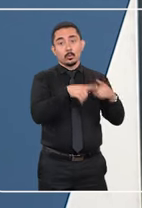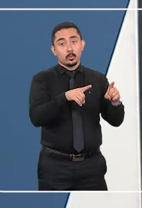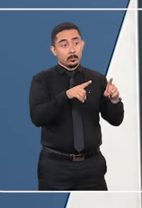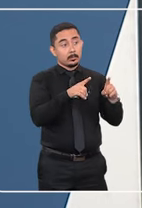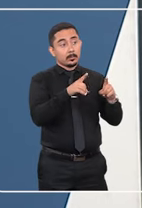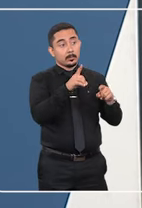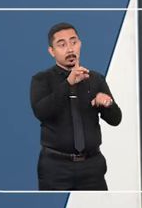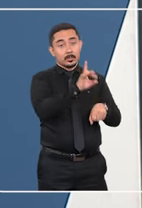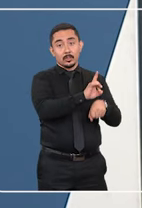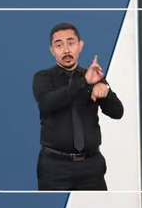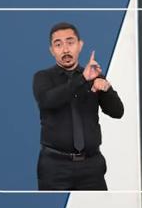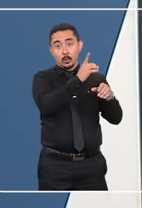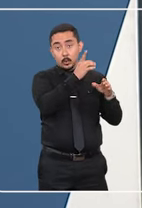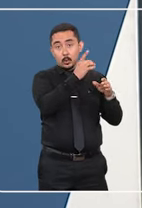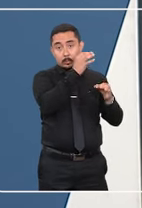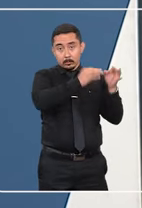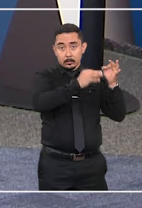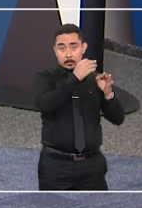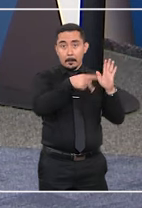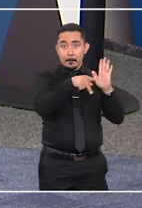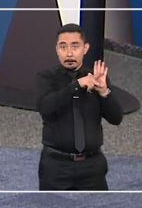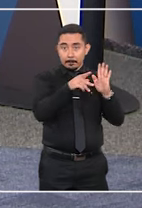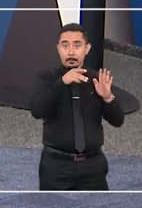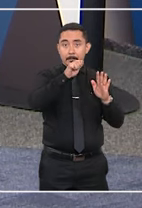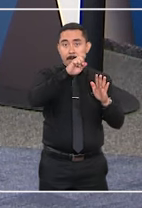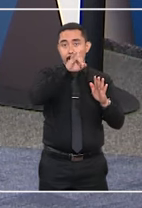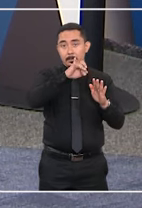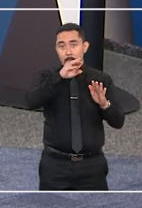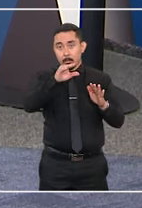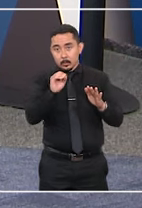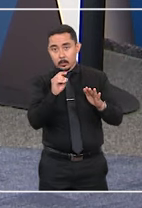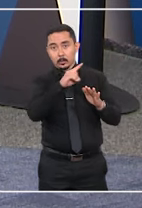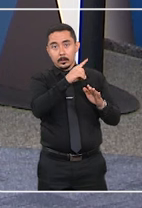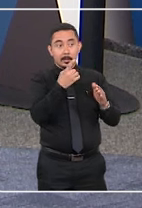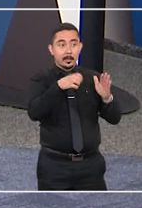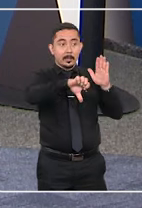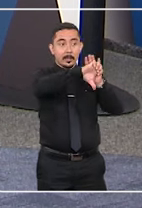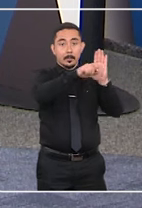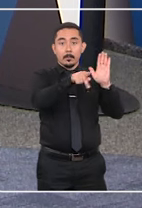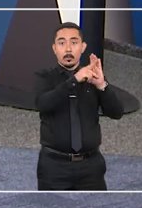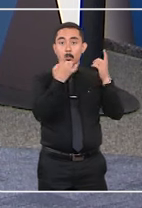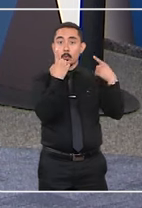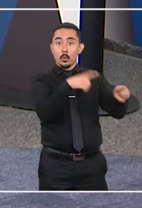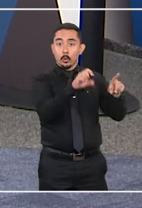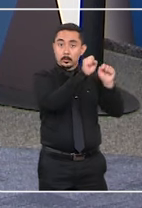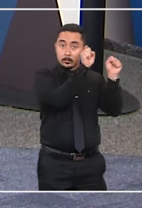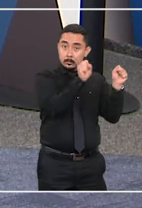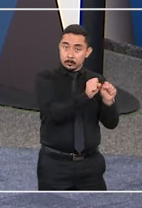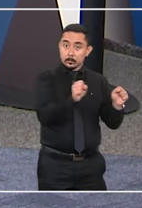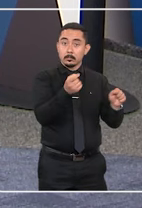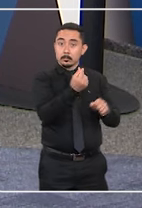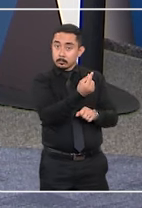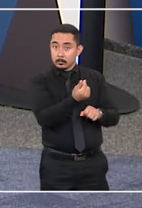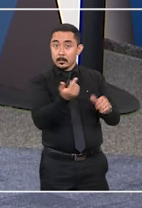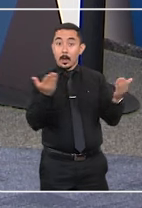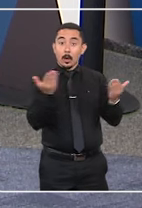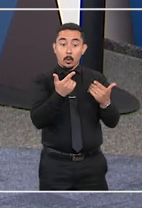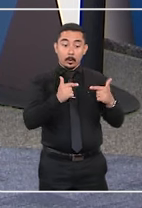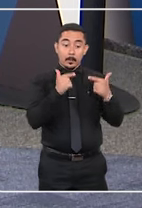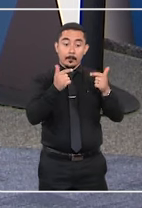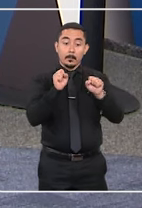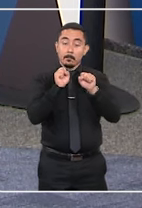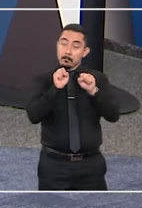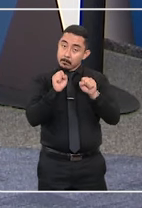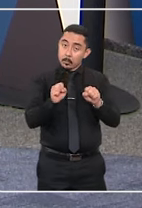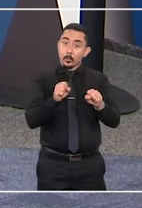contra o ex-diretor jurídico do Banco Máxima, acusado de crimes contra o sistema financeiro. Com isso, a defesa pode agora